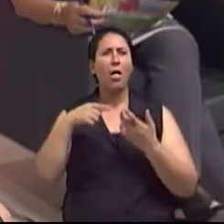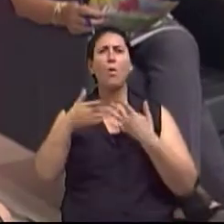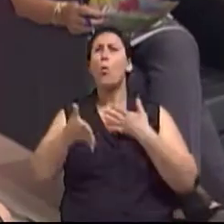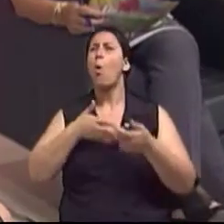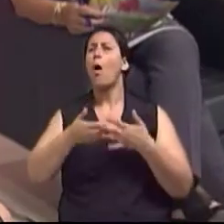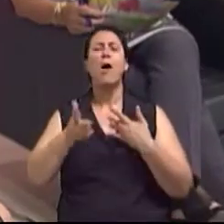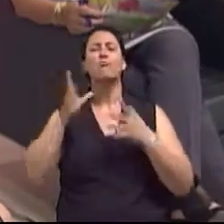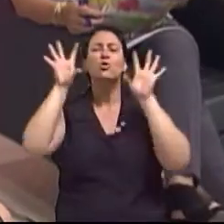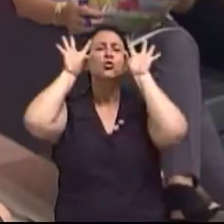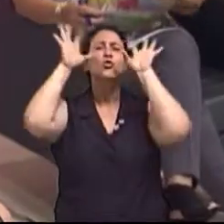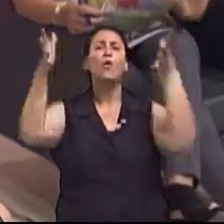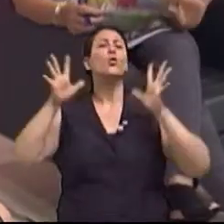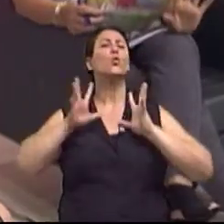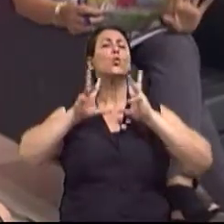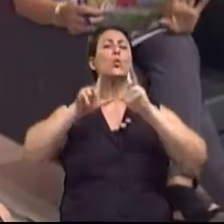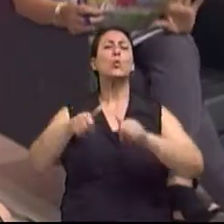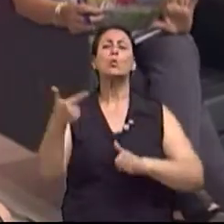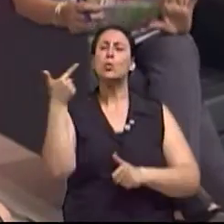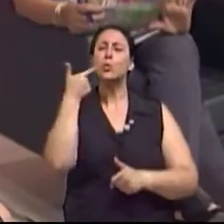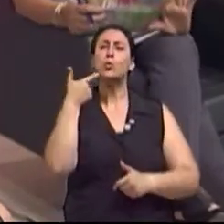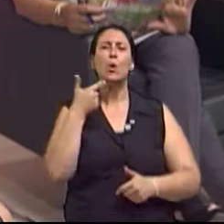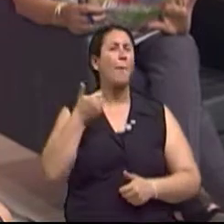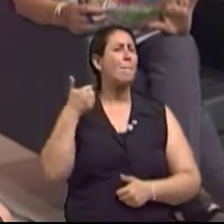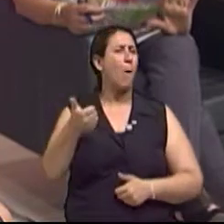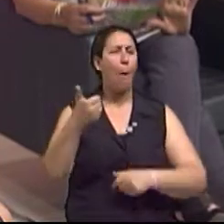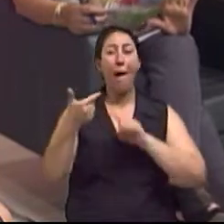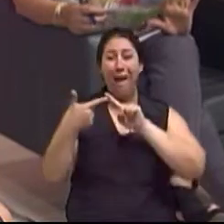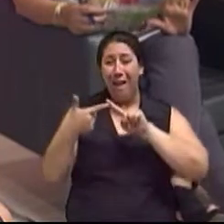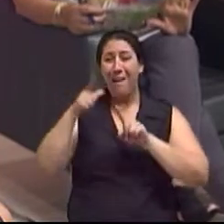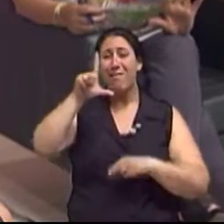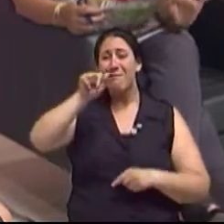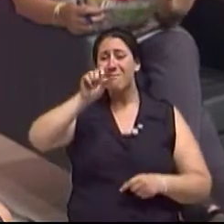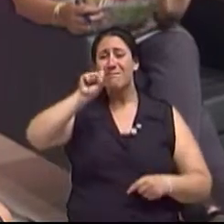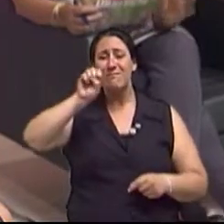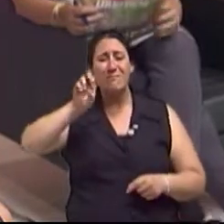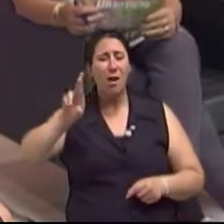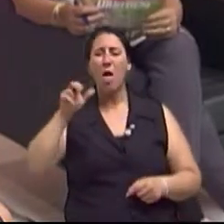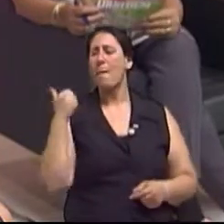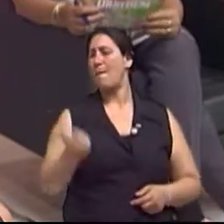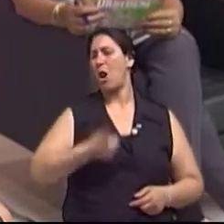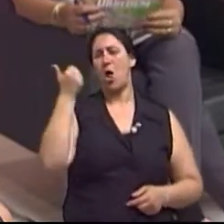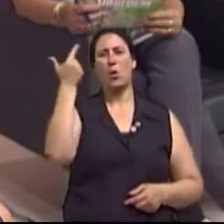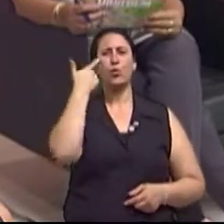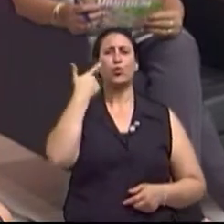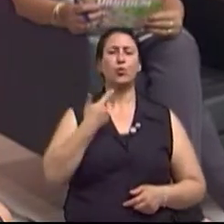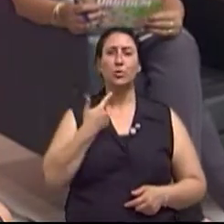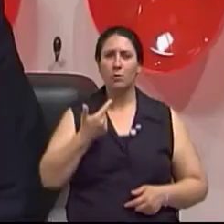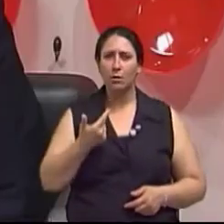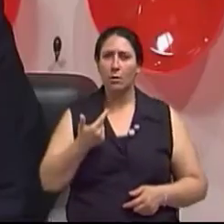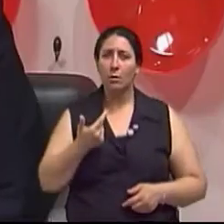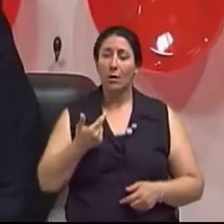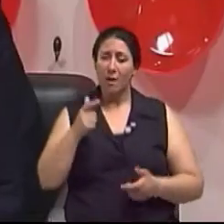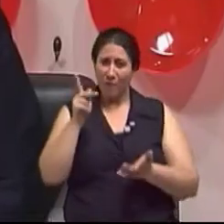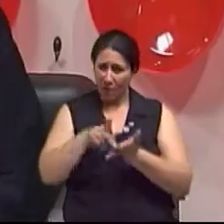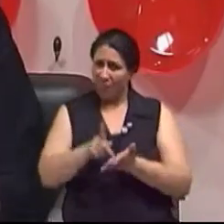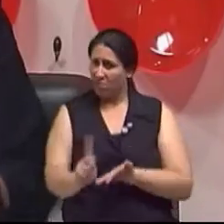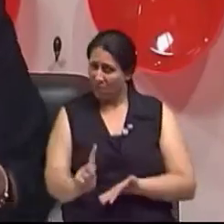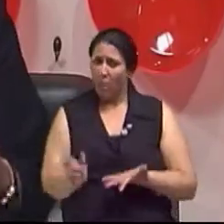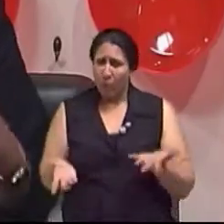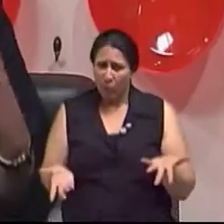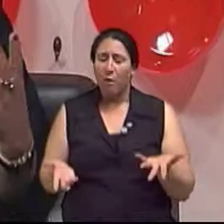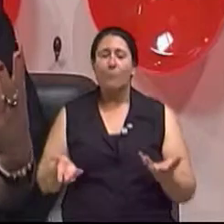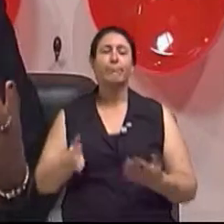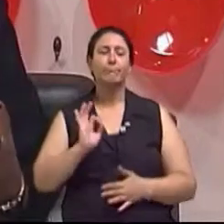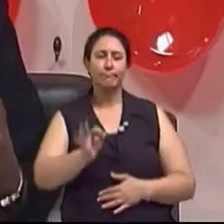é a utilização do momento para qualquer situação, é o laser. Isso não é bem assim, né, doutora? Não, a gente tem que ser